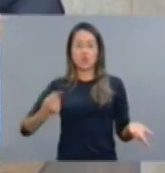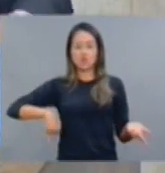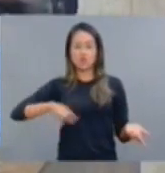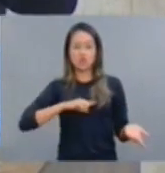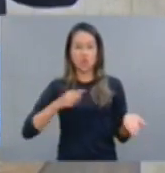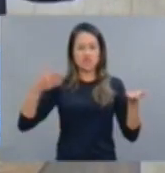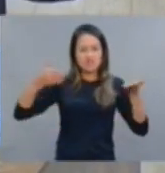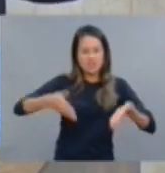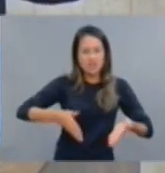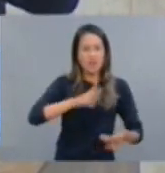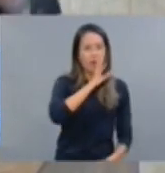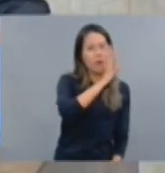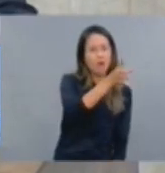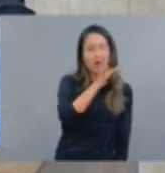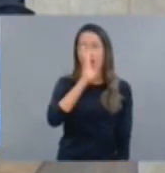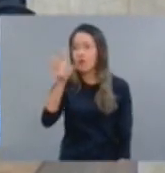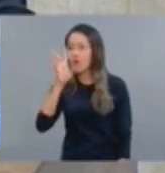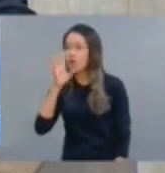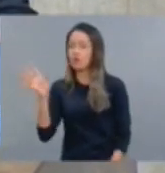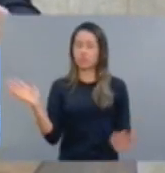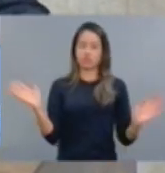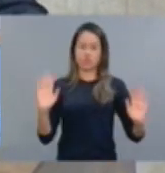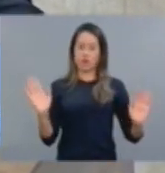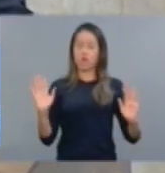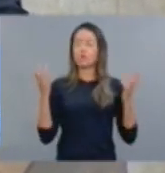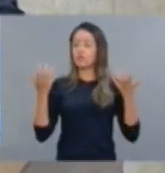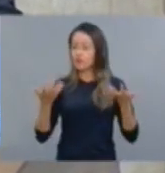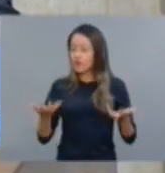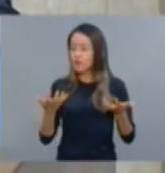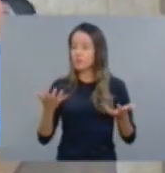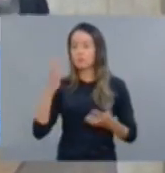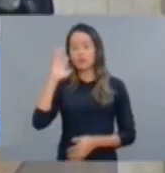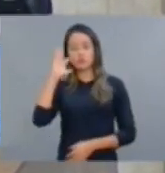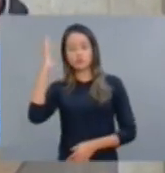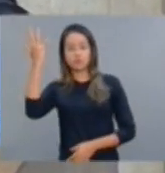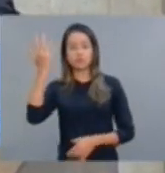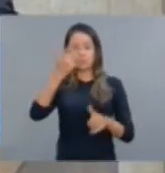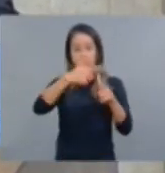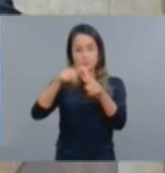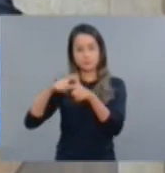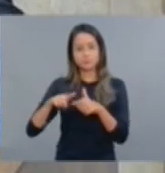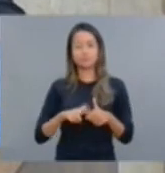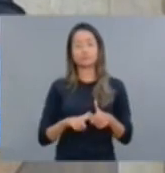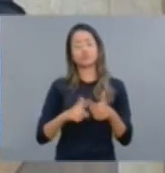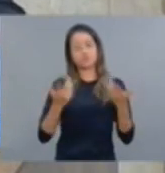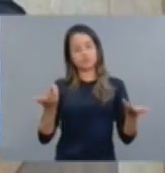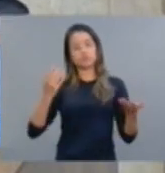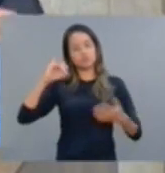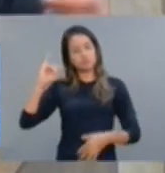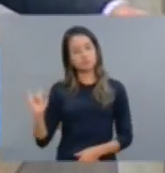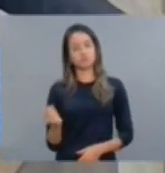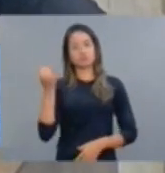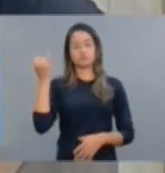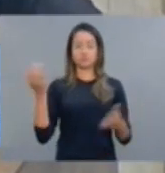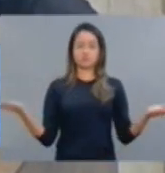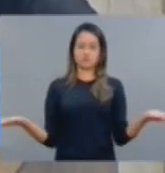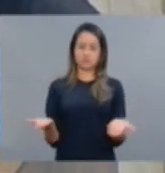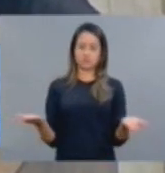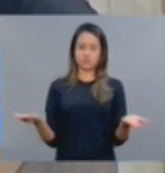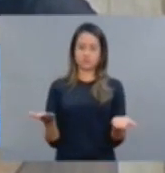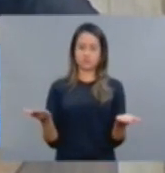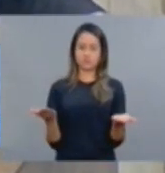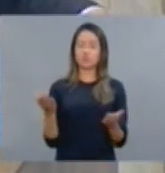apontar, nós queremos passar a limpo tudo. Tudo a limpo. E essa é uma grande oportunidade. Essa medida